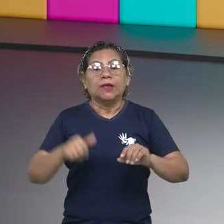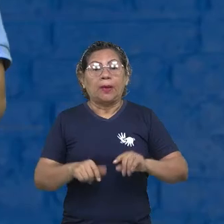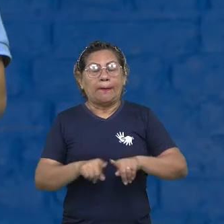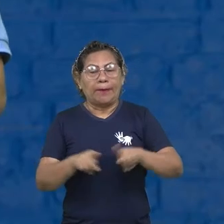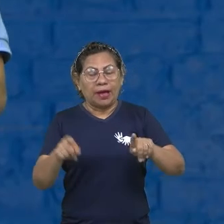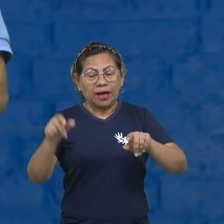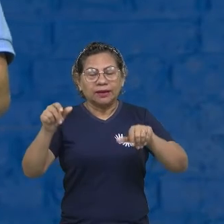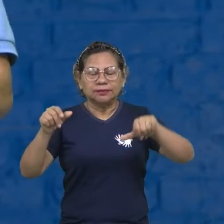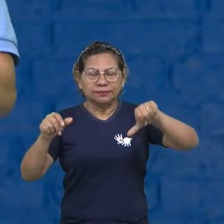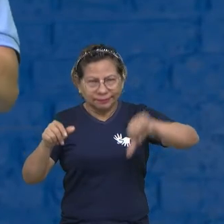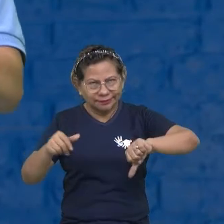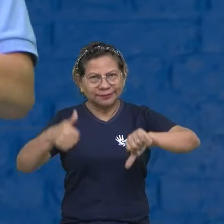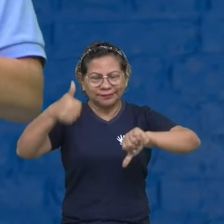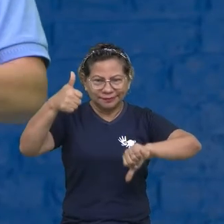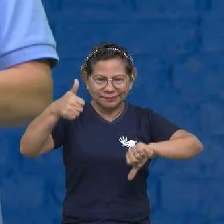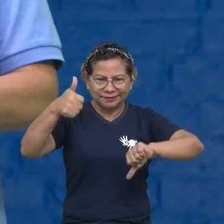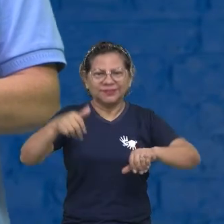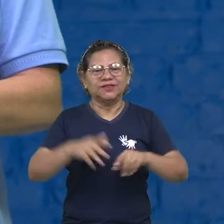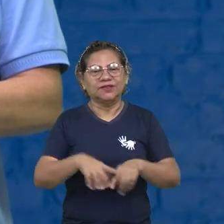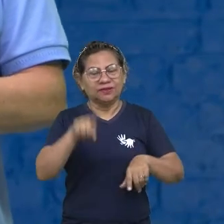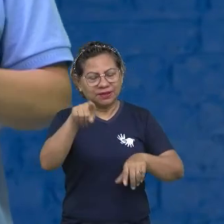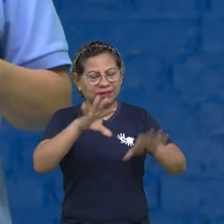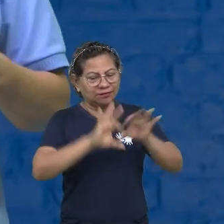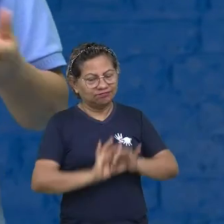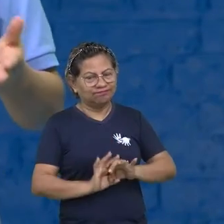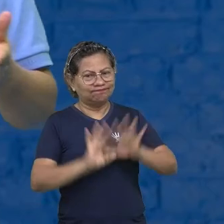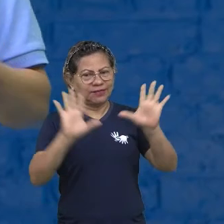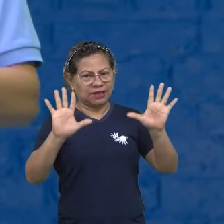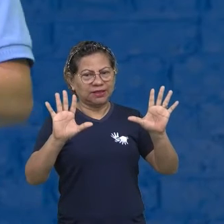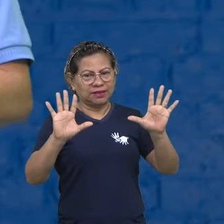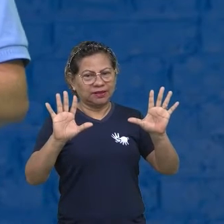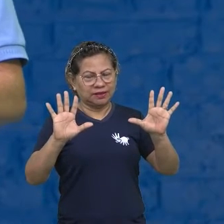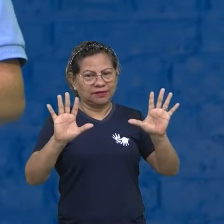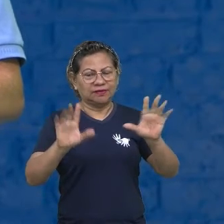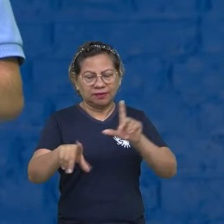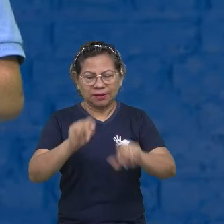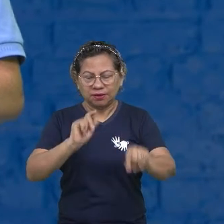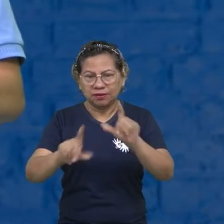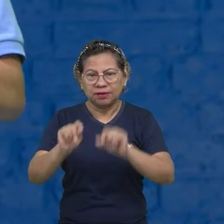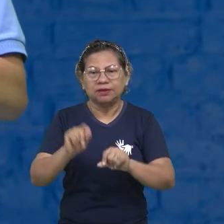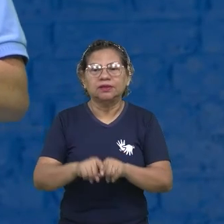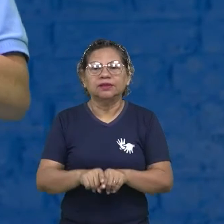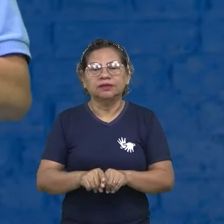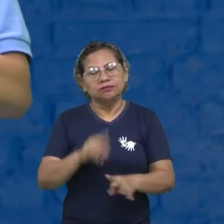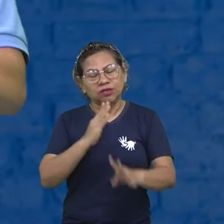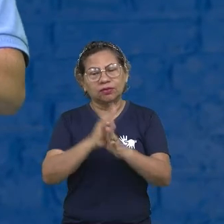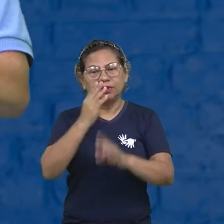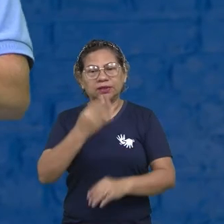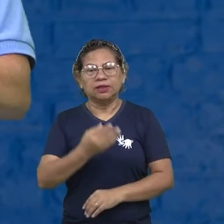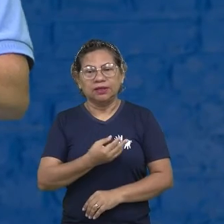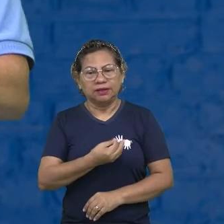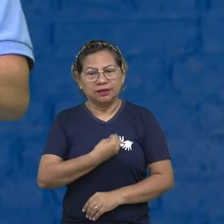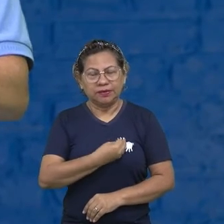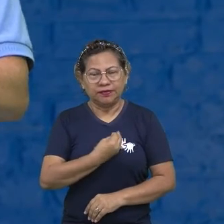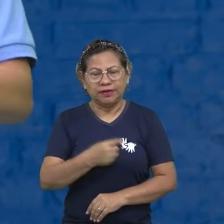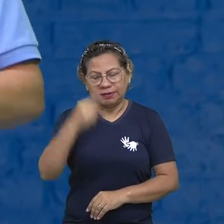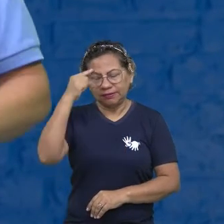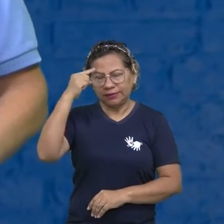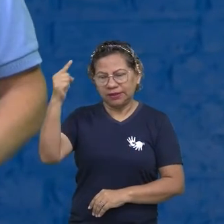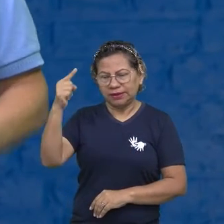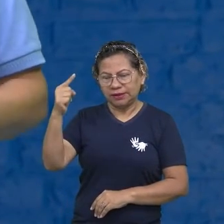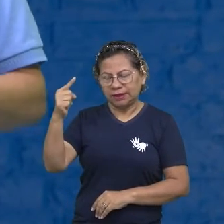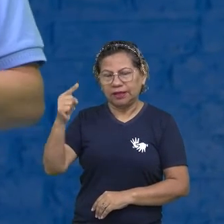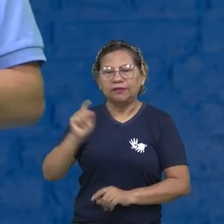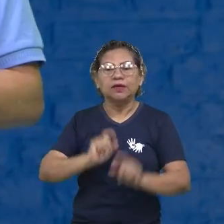é livre para fazer as suas escolhas. Também apareceram na minha vida. Mas eu sempre pensava uma coisa.